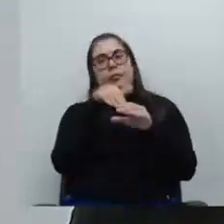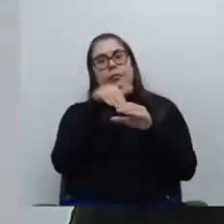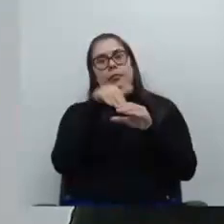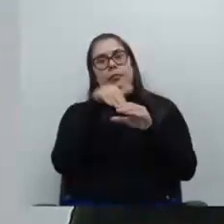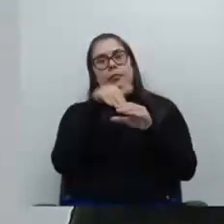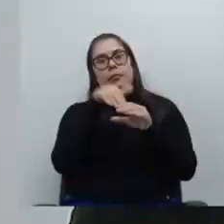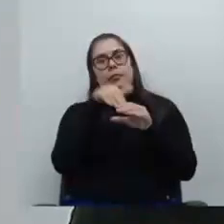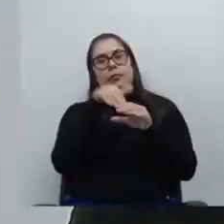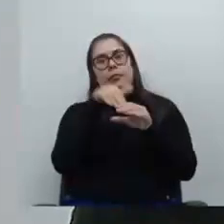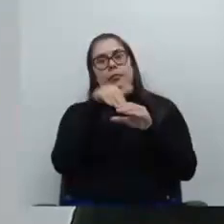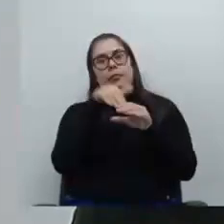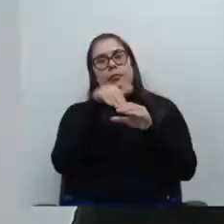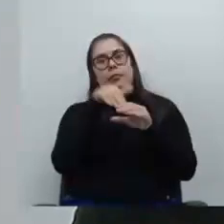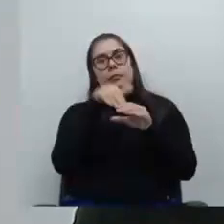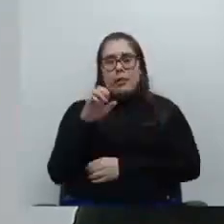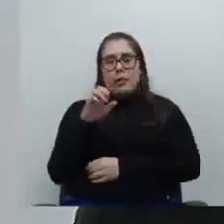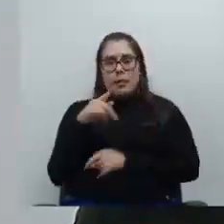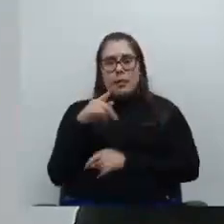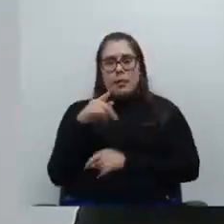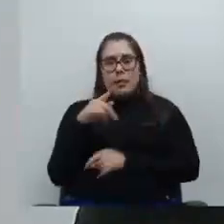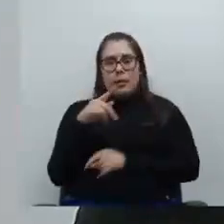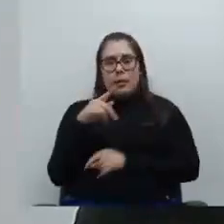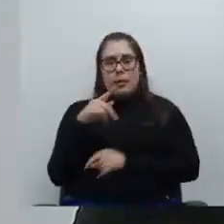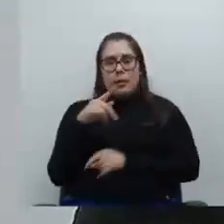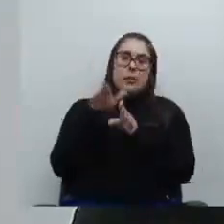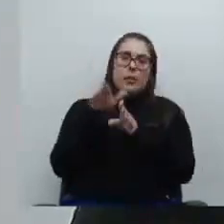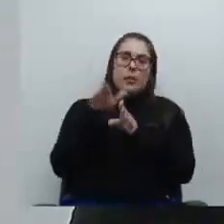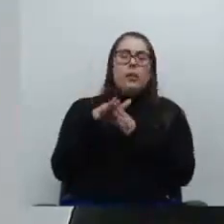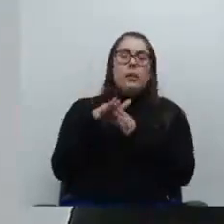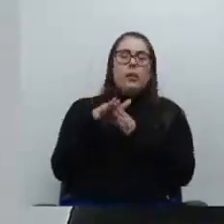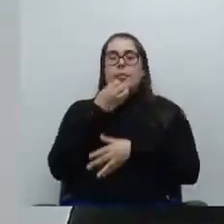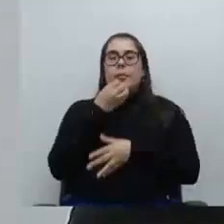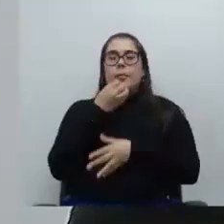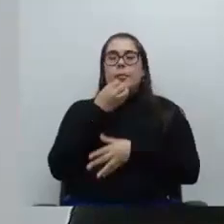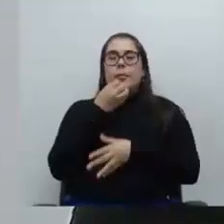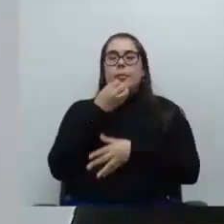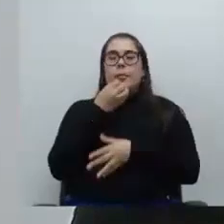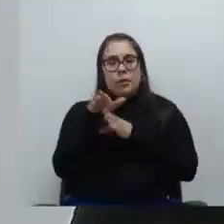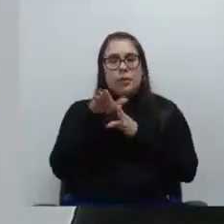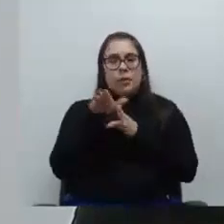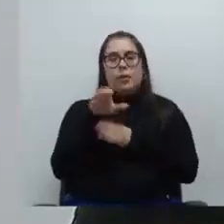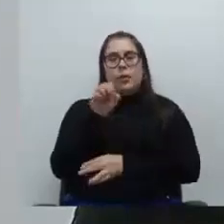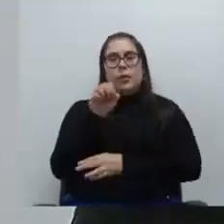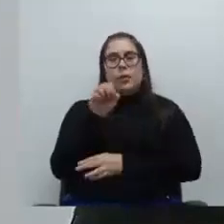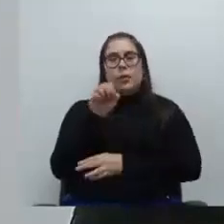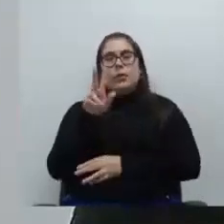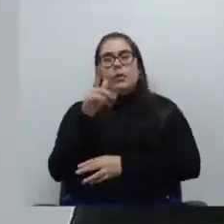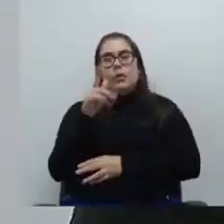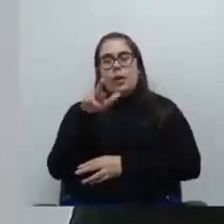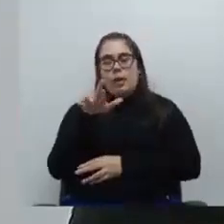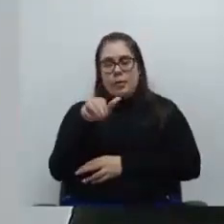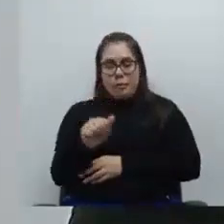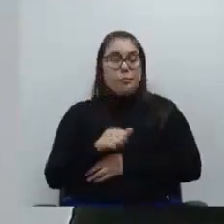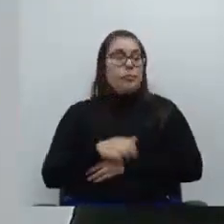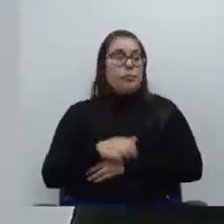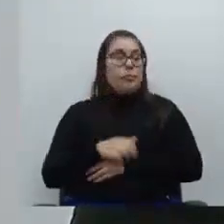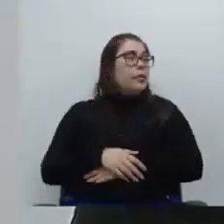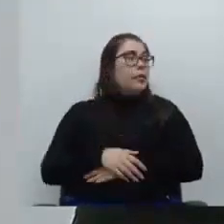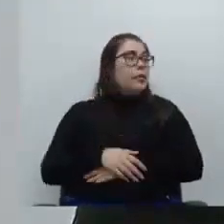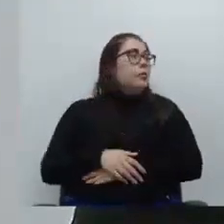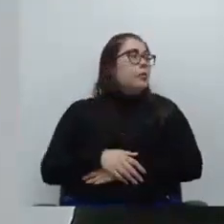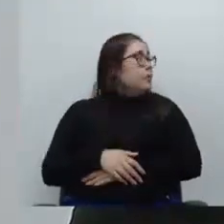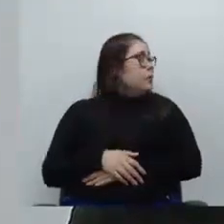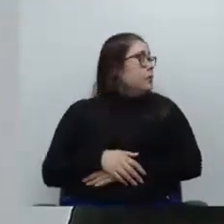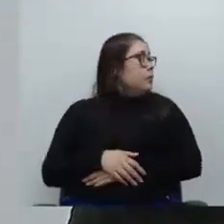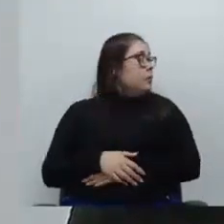PADEP. Dá as boas-vindas também à conselheira Suhaile. Vamos ter dois anos muito produtivos nesse conselho.